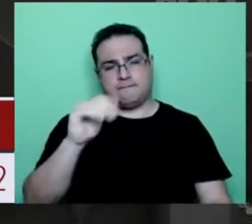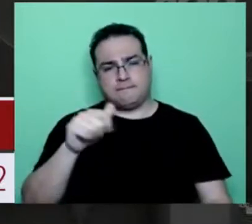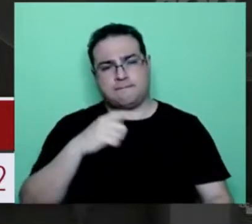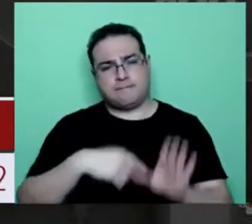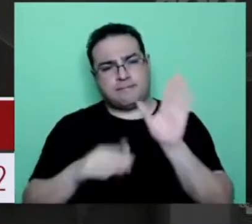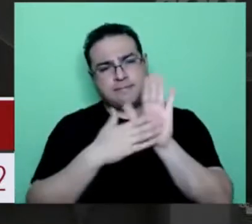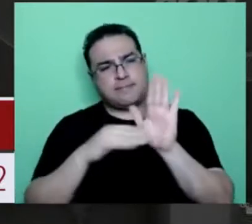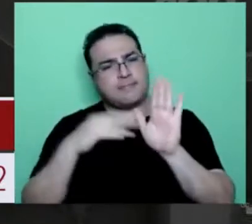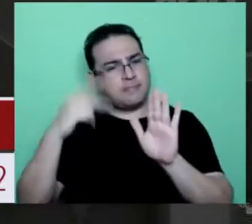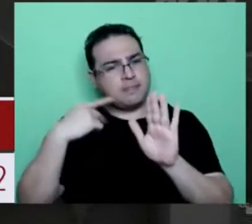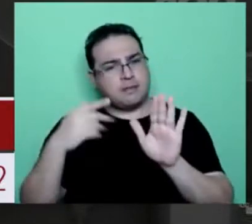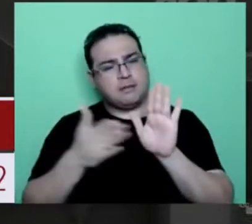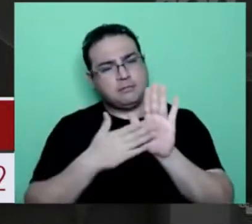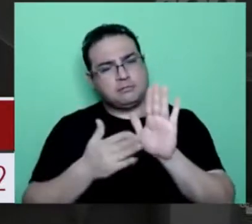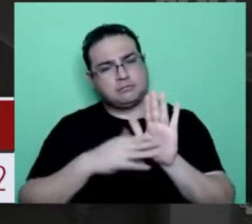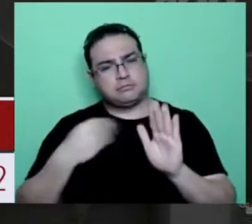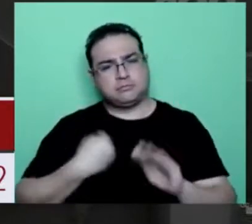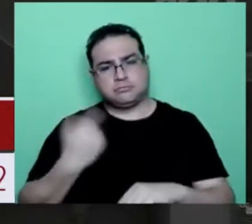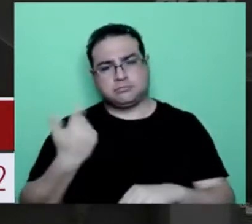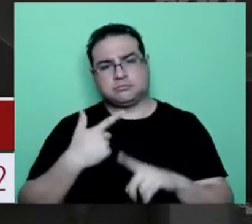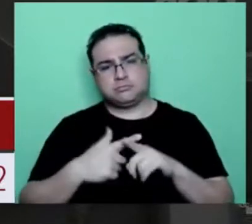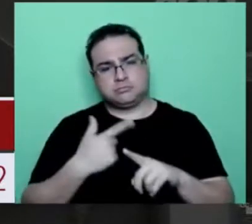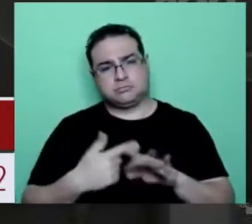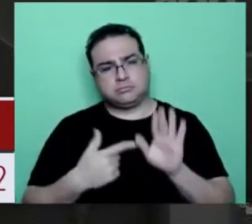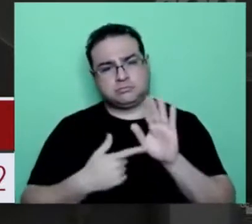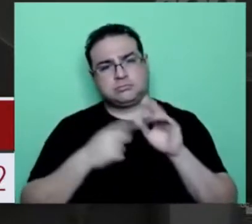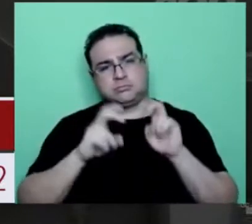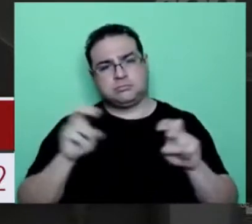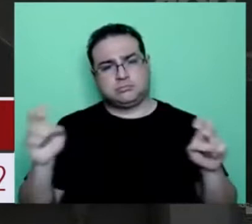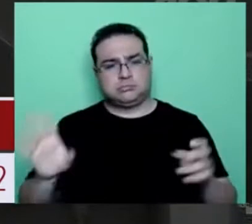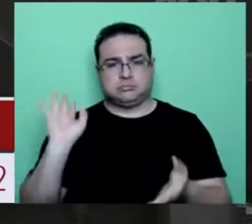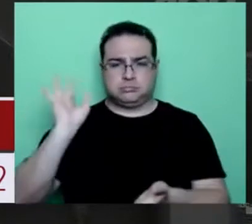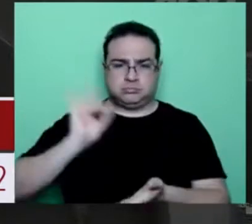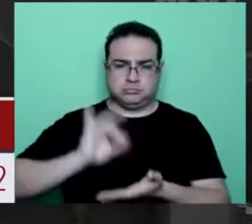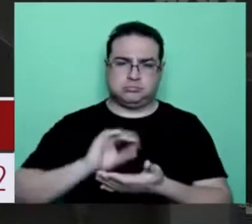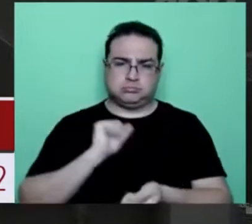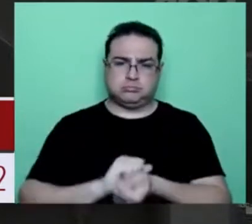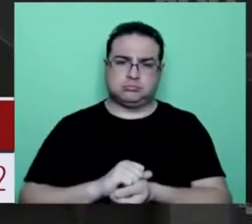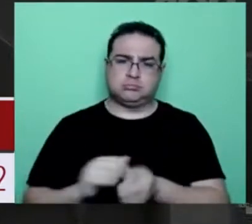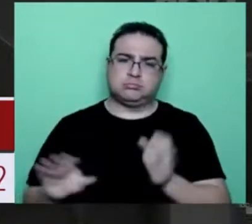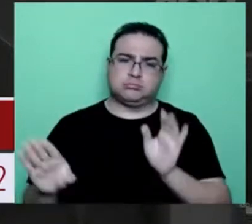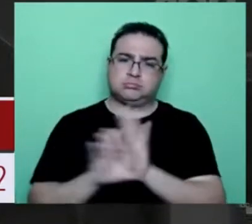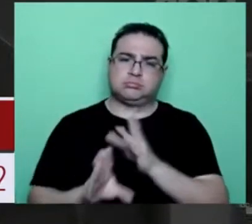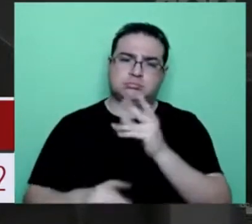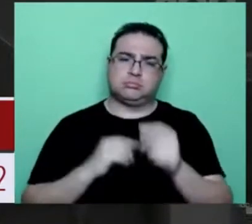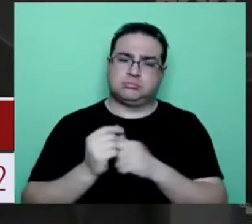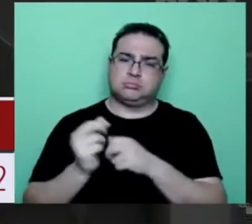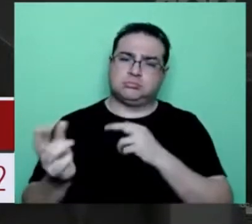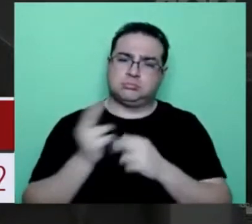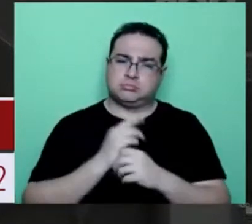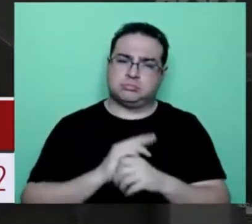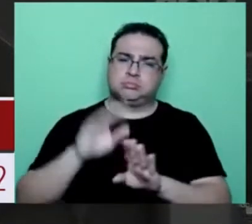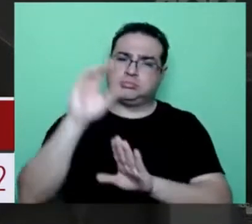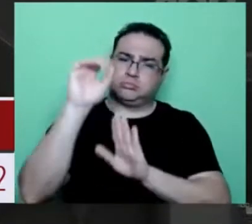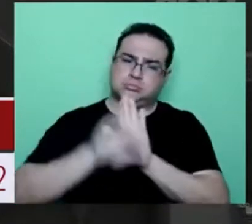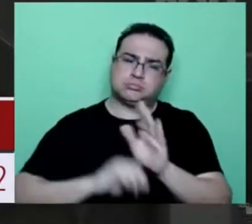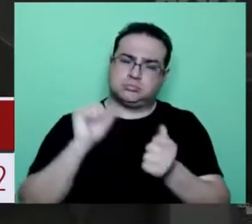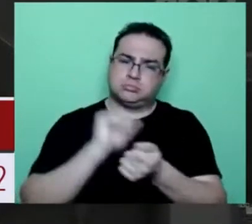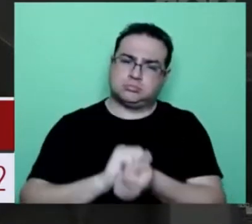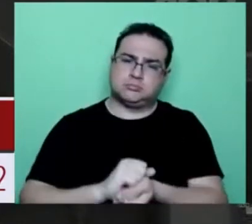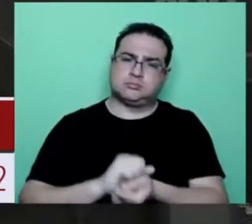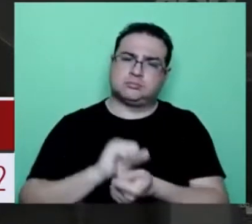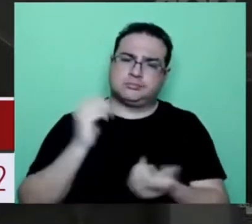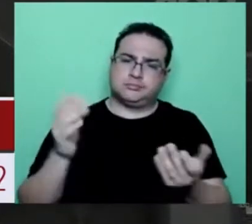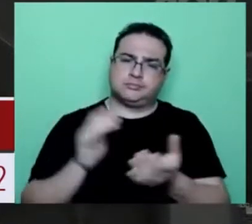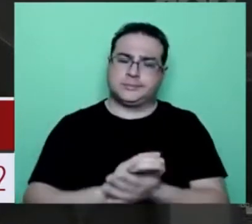política pública, não está aqui compondo essa mesa oficialmente, não ter recebido e respondido ao ofício e estar aqui conosco.